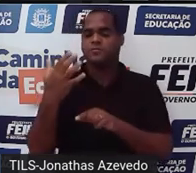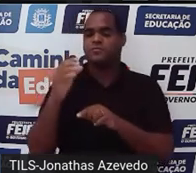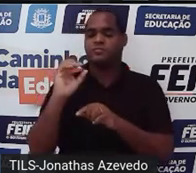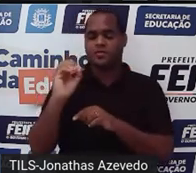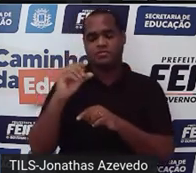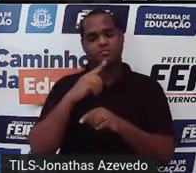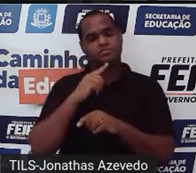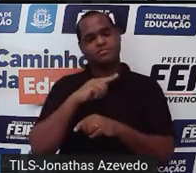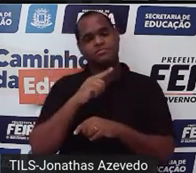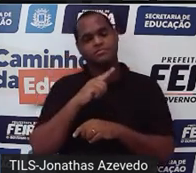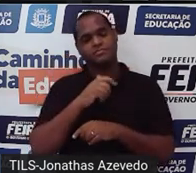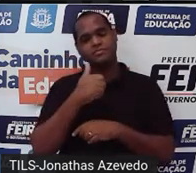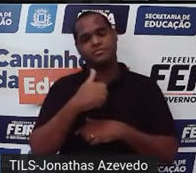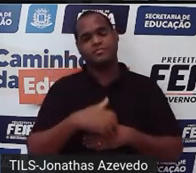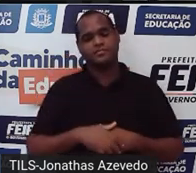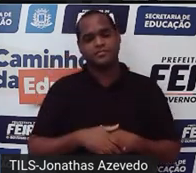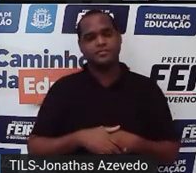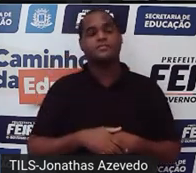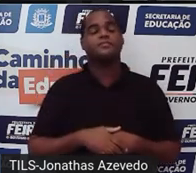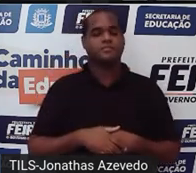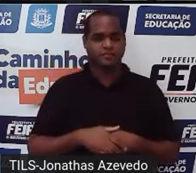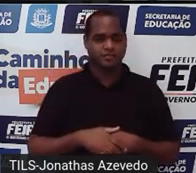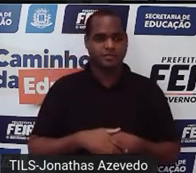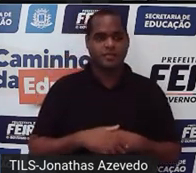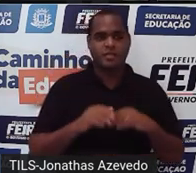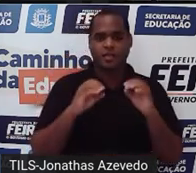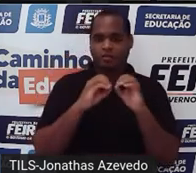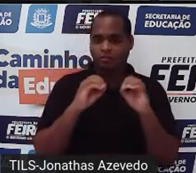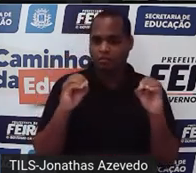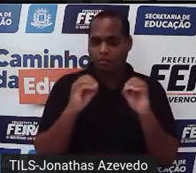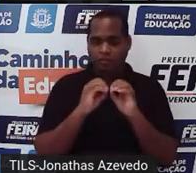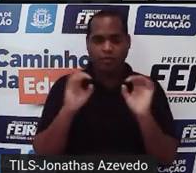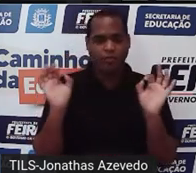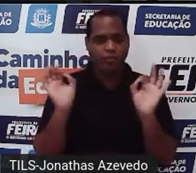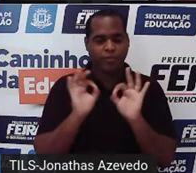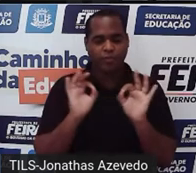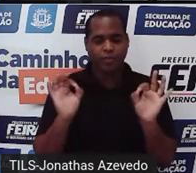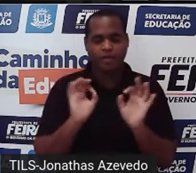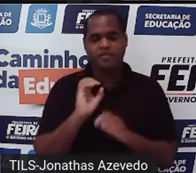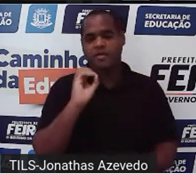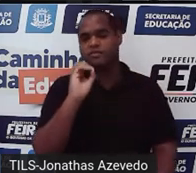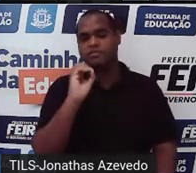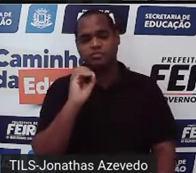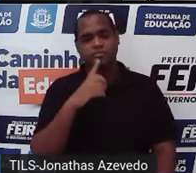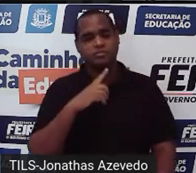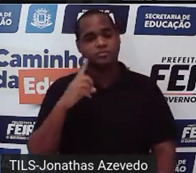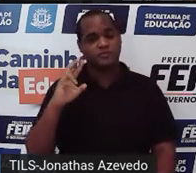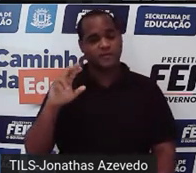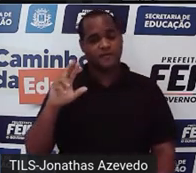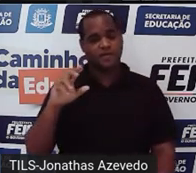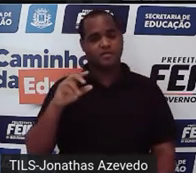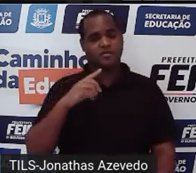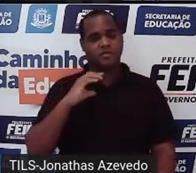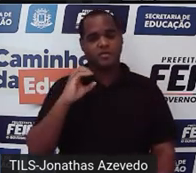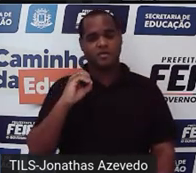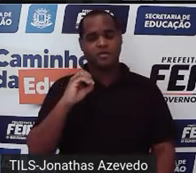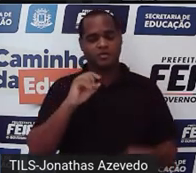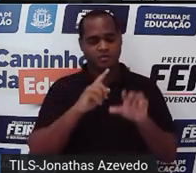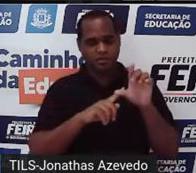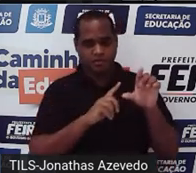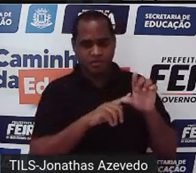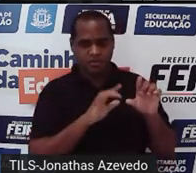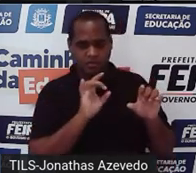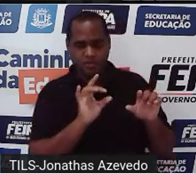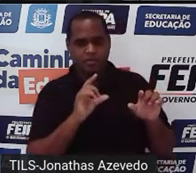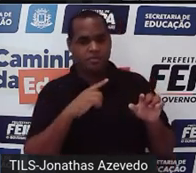tá então zerou tudo diferente da outra a outra só zerou as letras aquela que